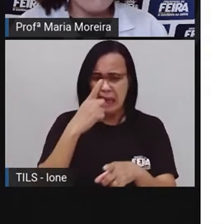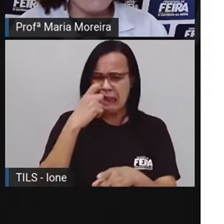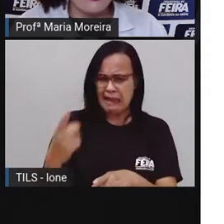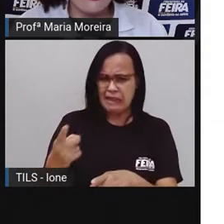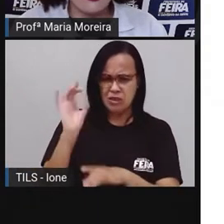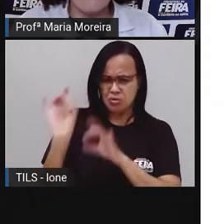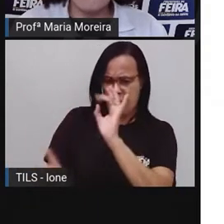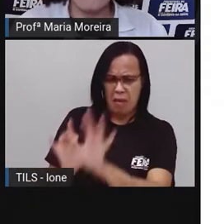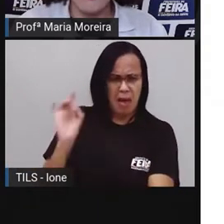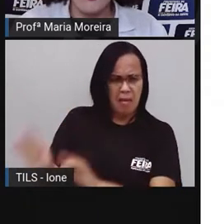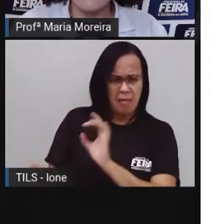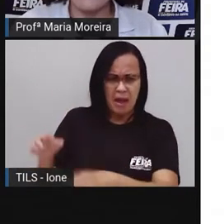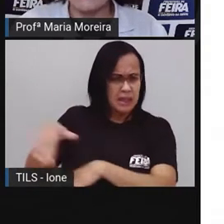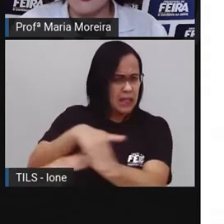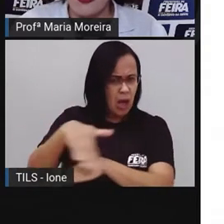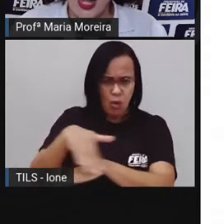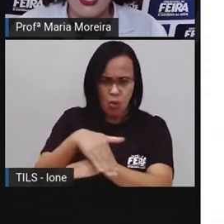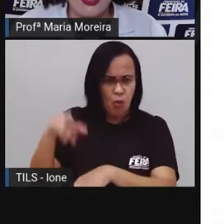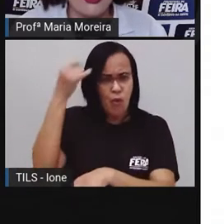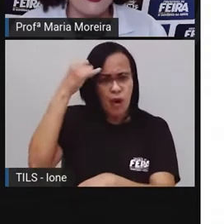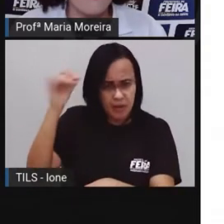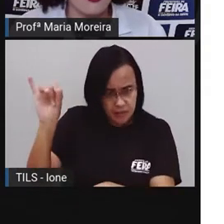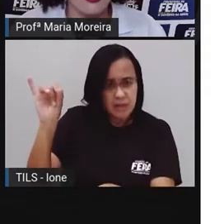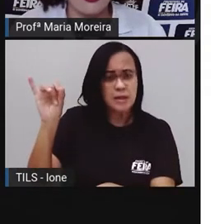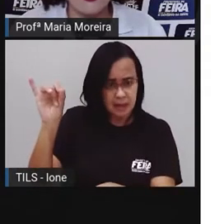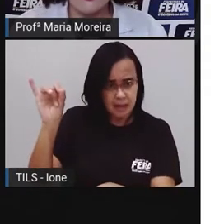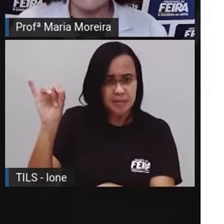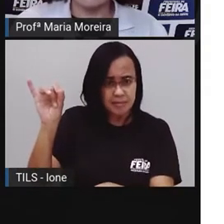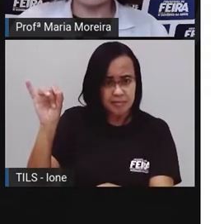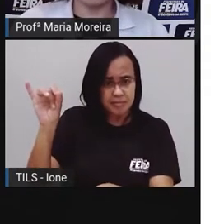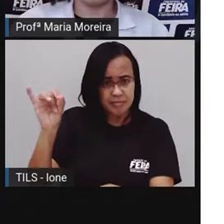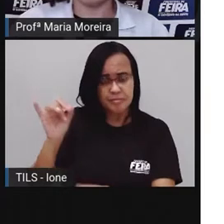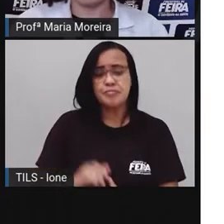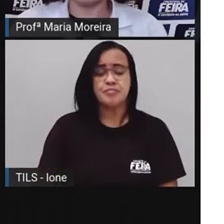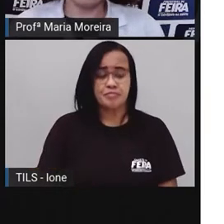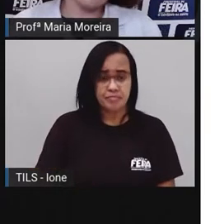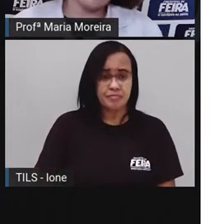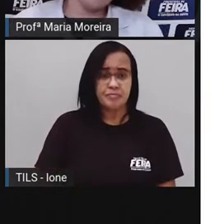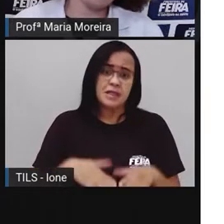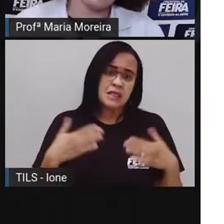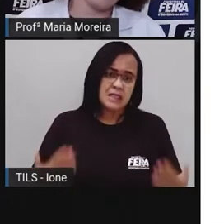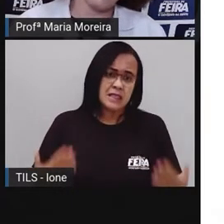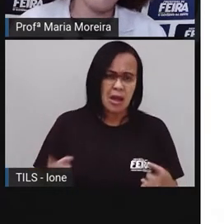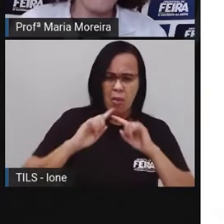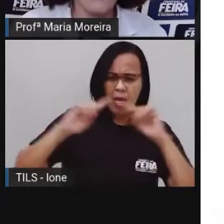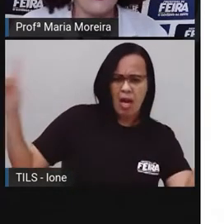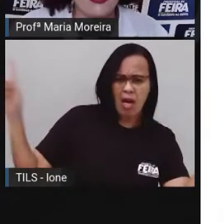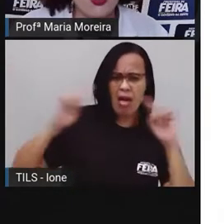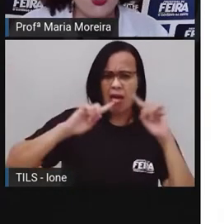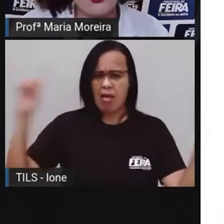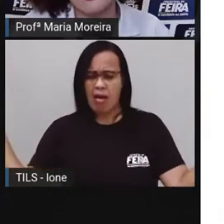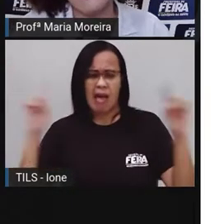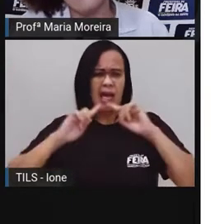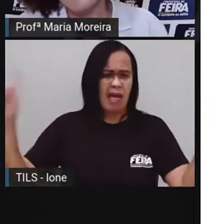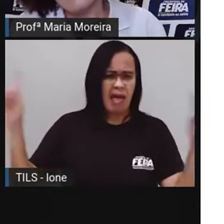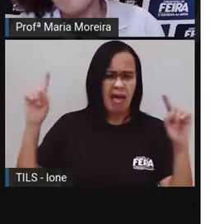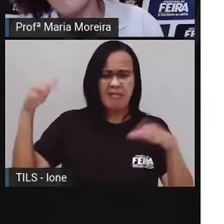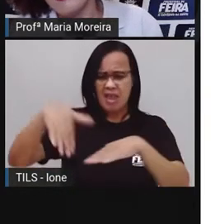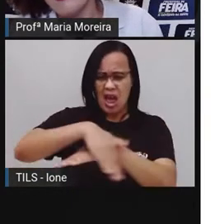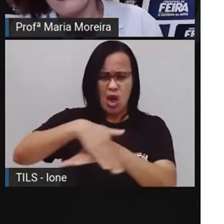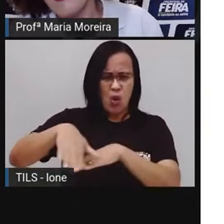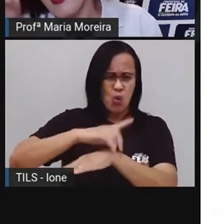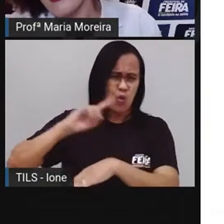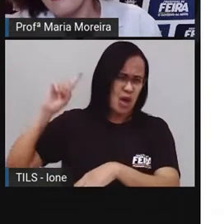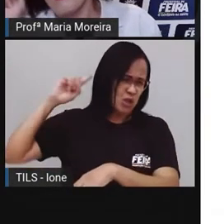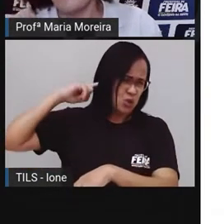coibindo aí, né, várias práticas semelhantes. Então, olha, como é que eu reclamo que a minha rua, ela tá suja, se eu,